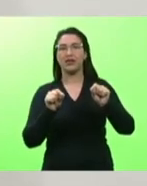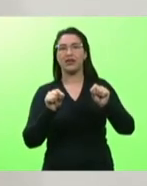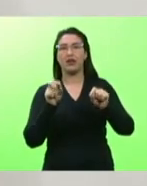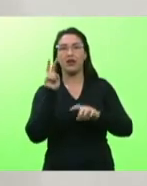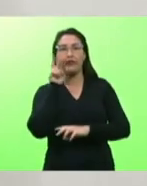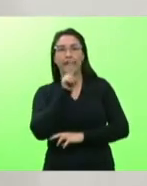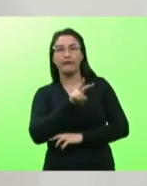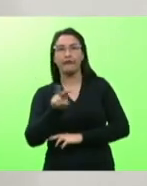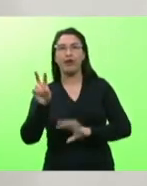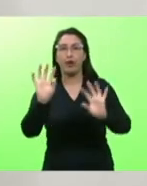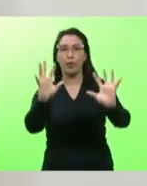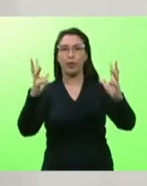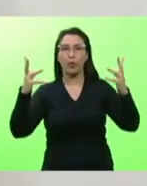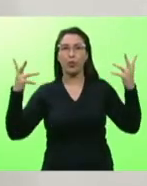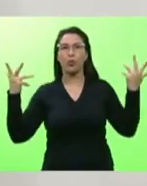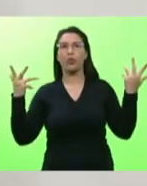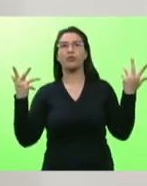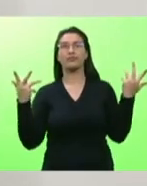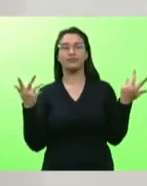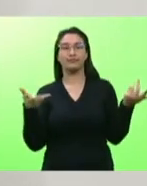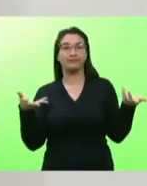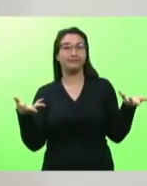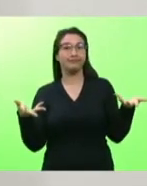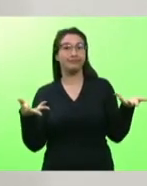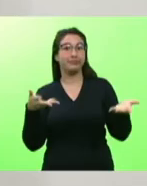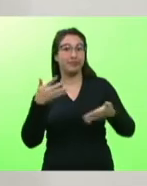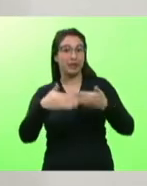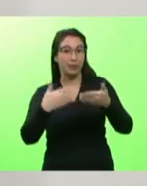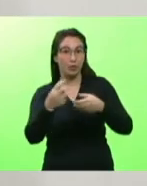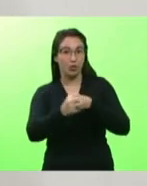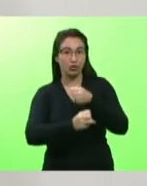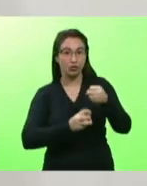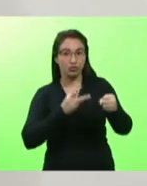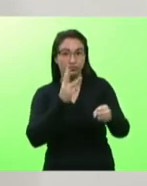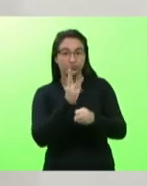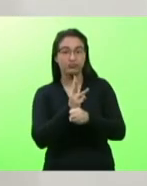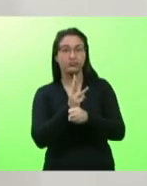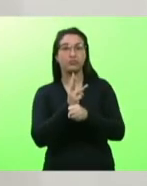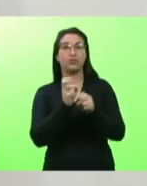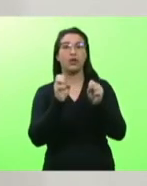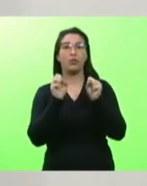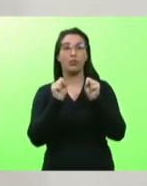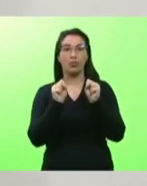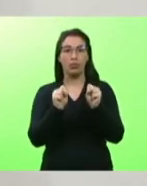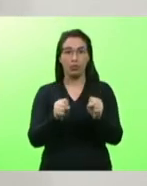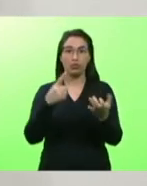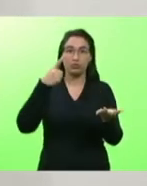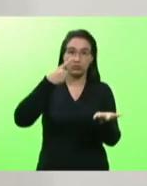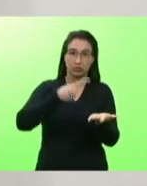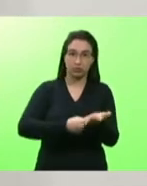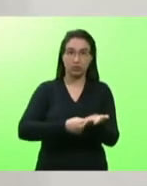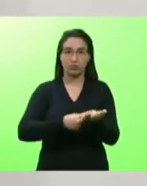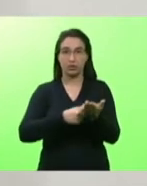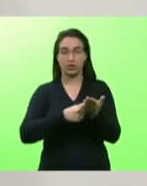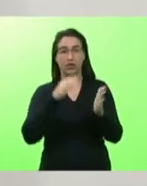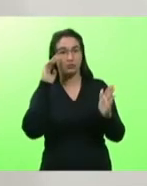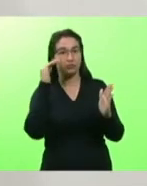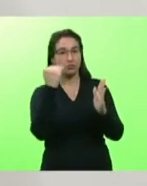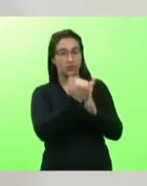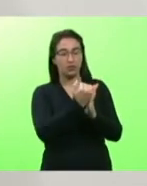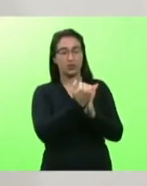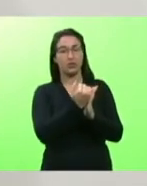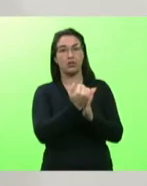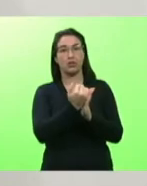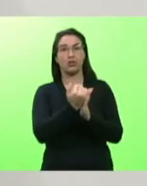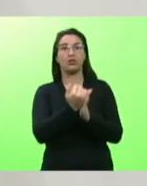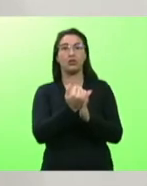floresta e depois eu tenho três anos para poder honrar o compromisso que eu assumi com o governo com o juro